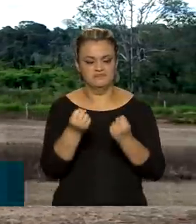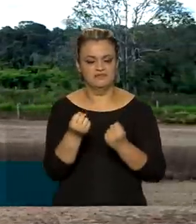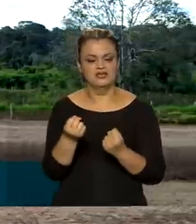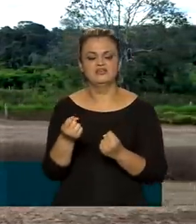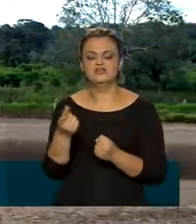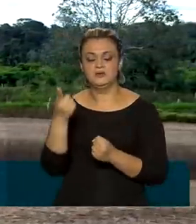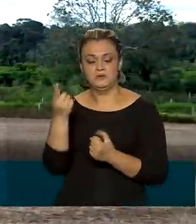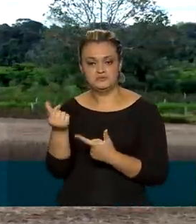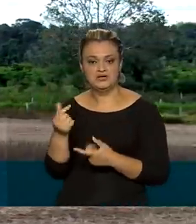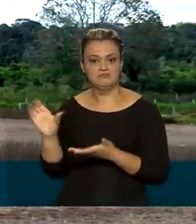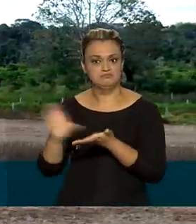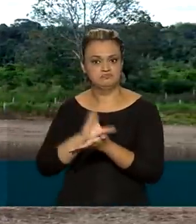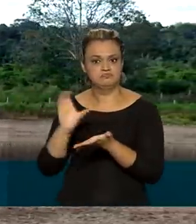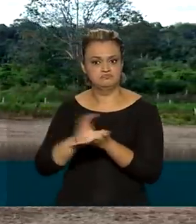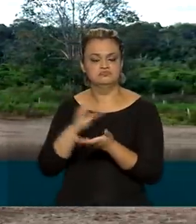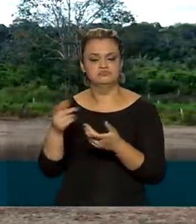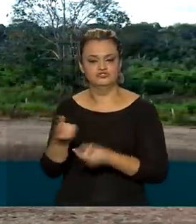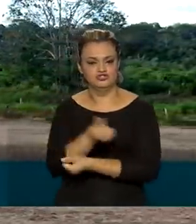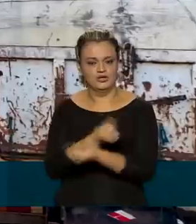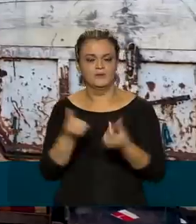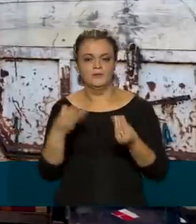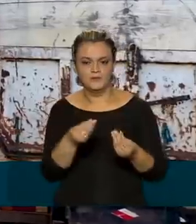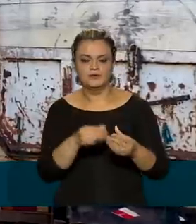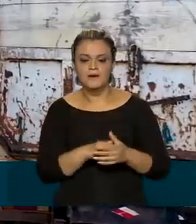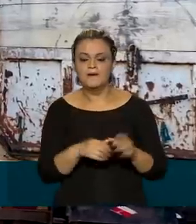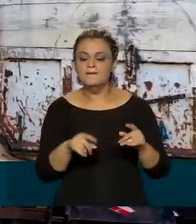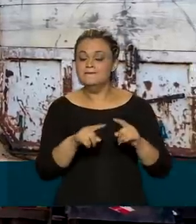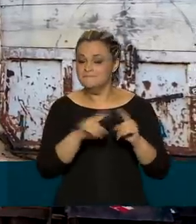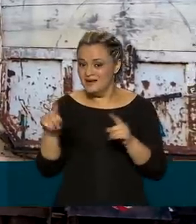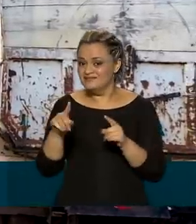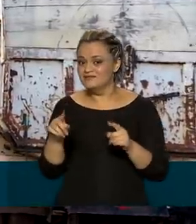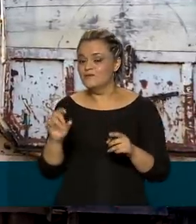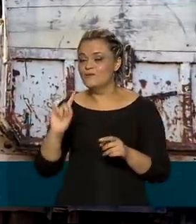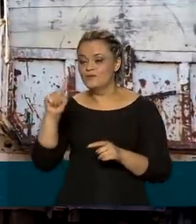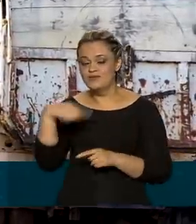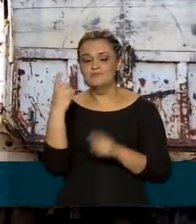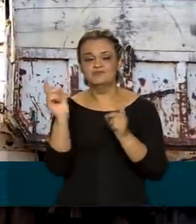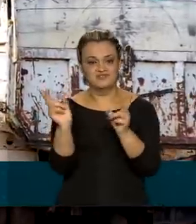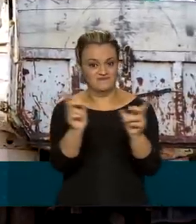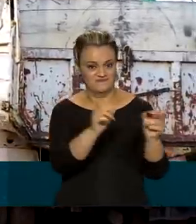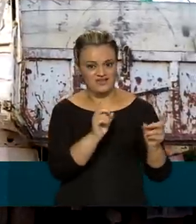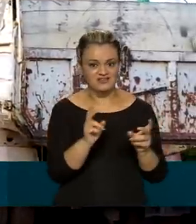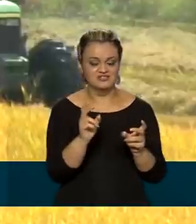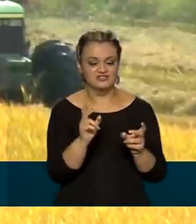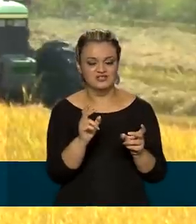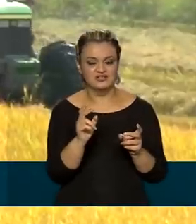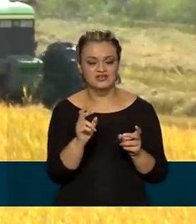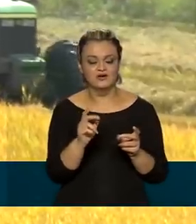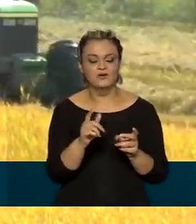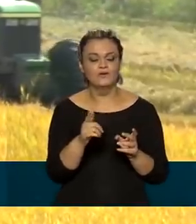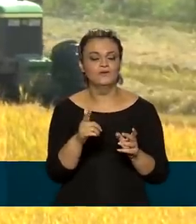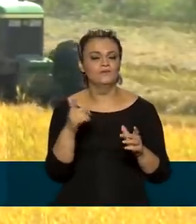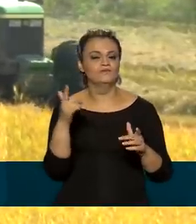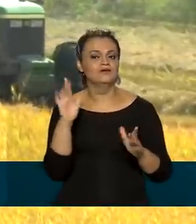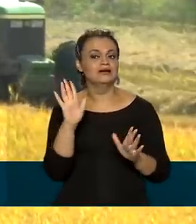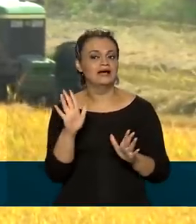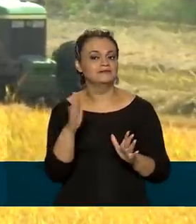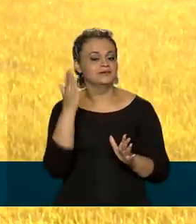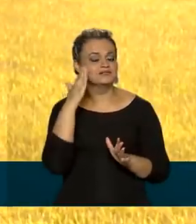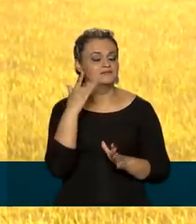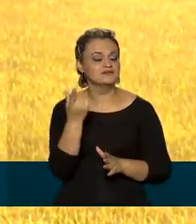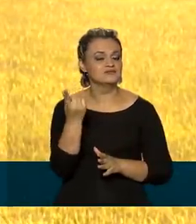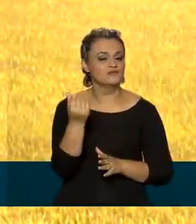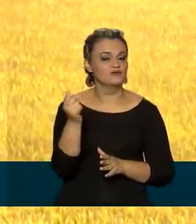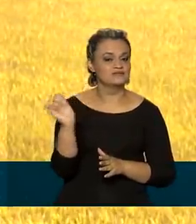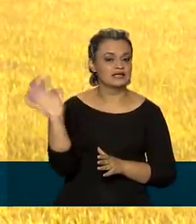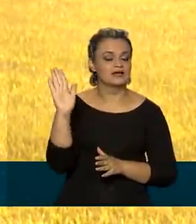bilhões de reais. O que muita gente não sabe é que na hora de comercializar esses produtos, um dos fatores que determinam o preço